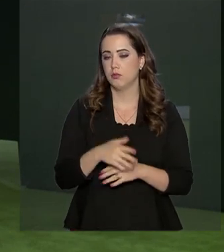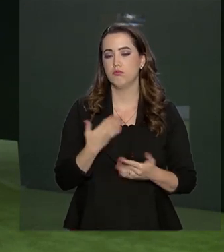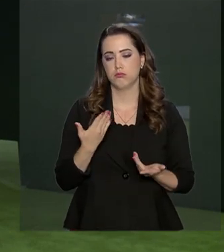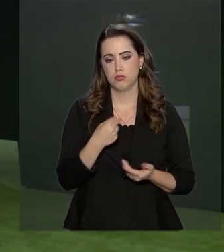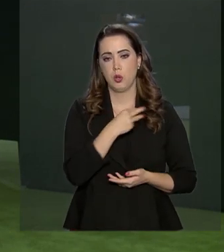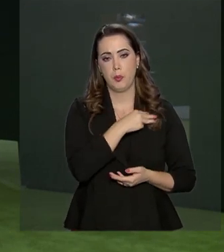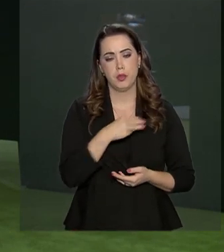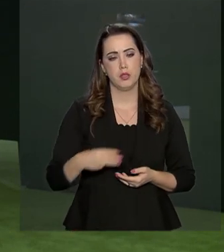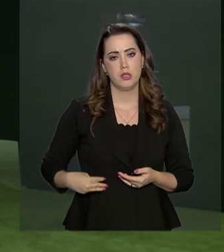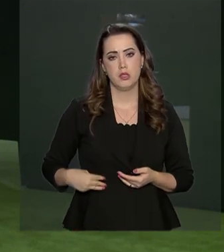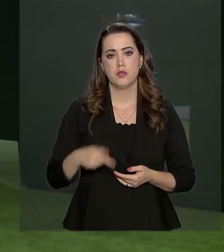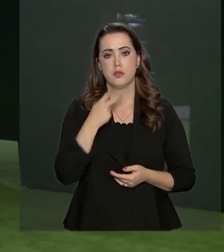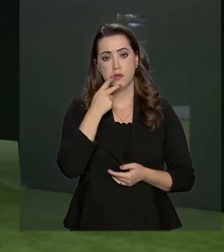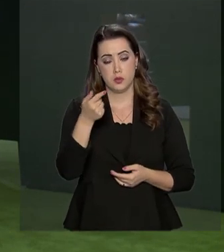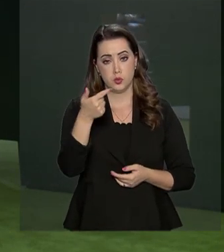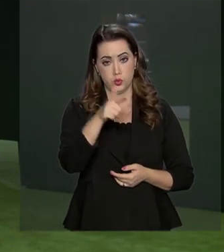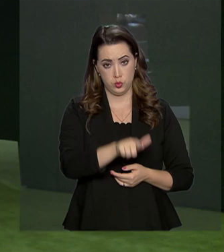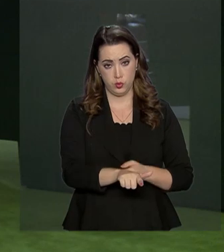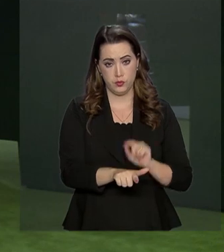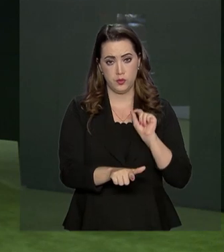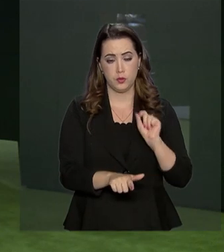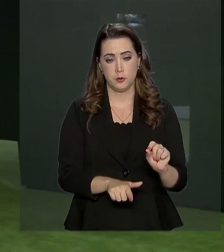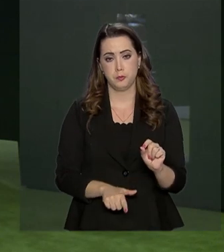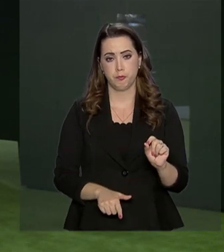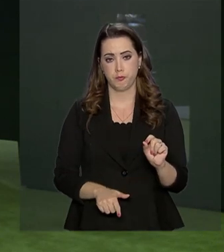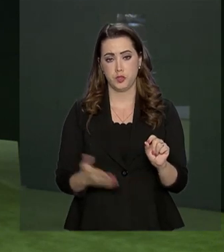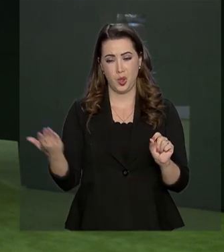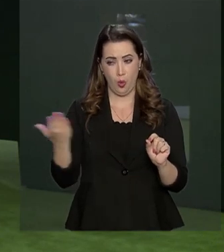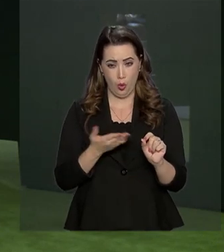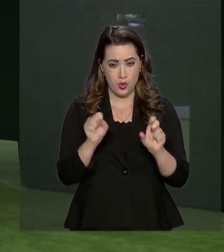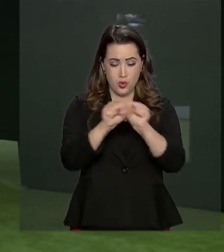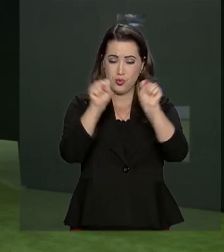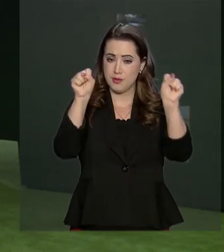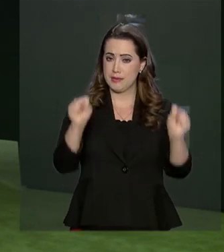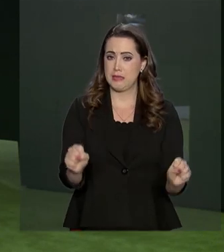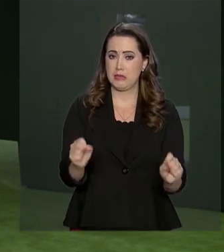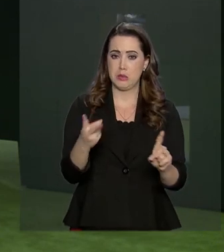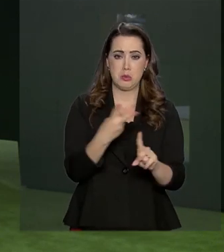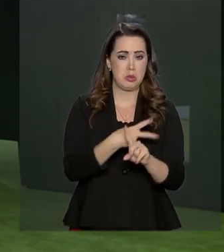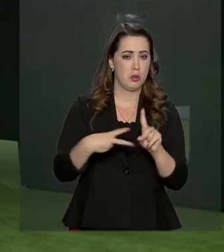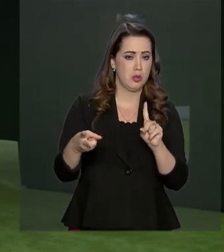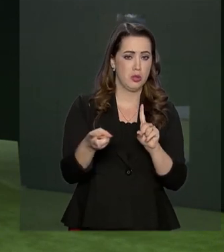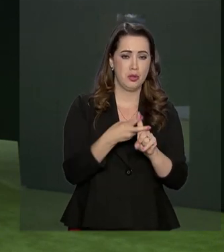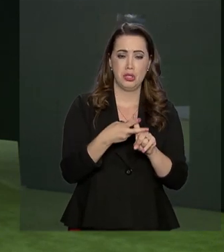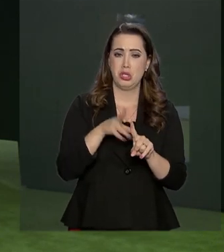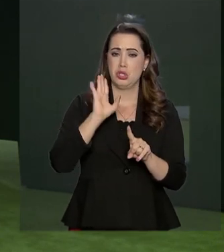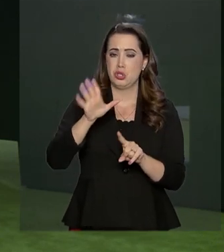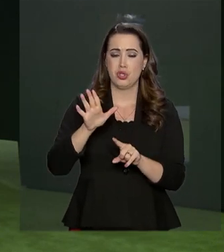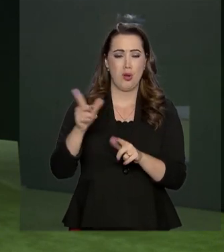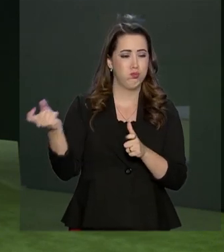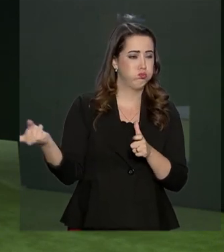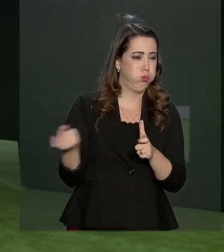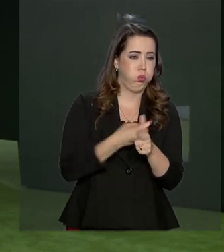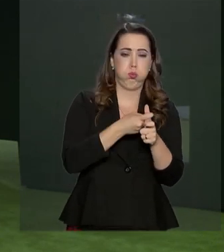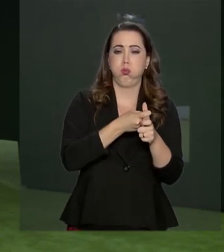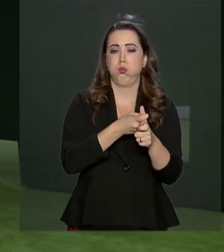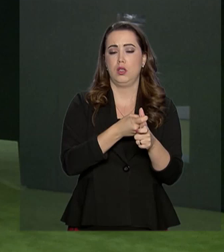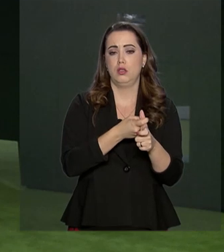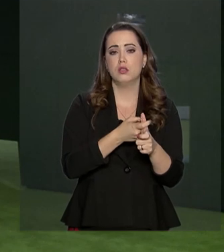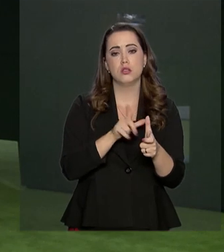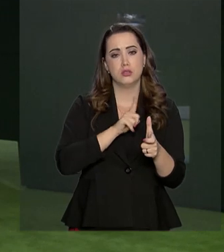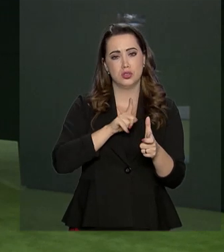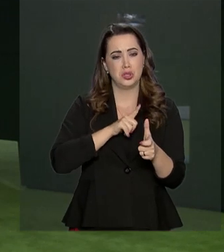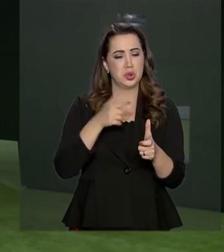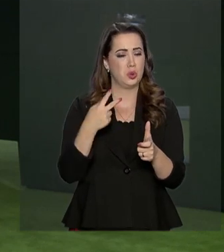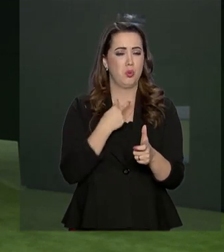ministro Paulo Guedes reafirmou que o atual sistema previdenciário já está financeiramente condenado e que isso